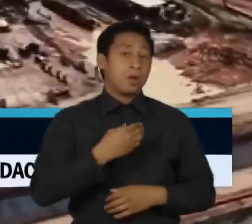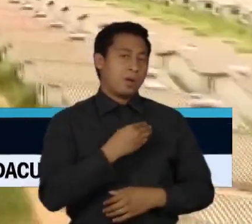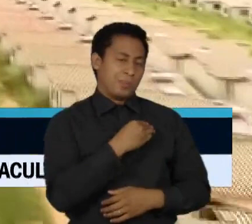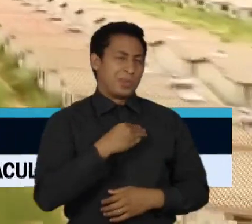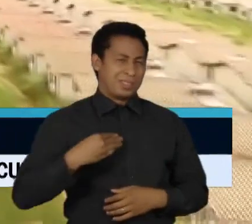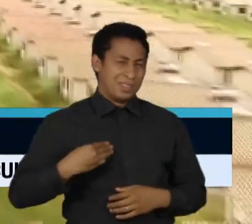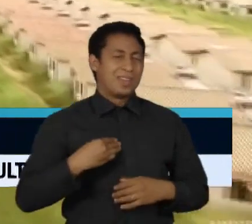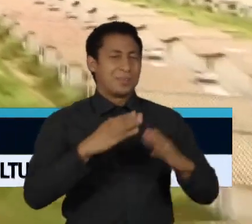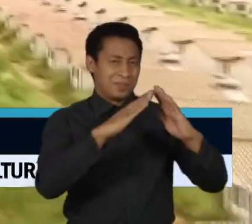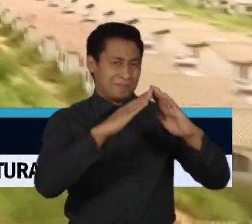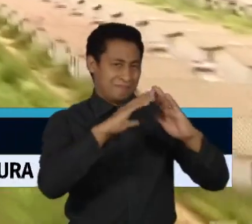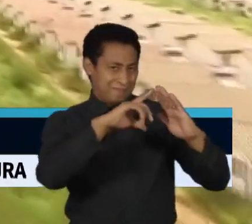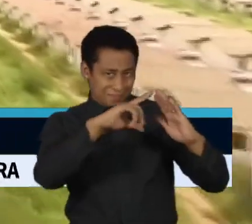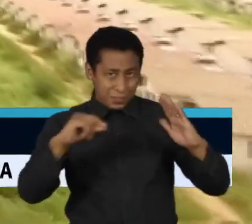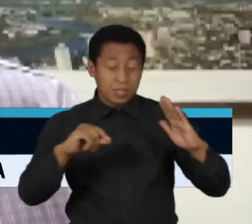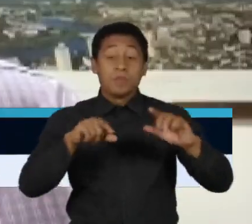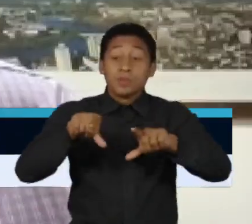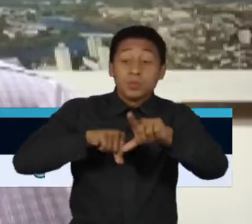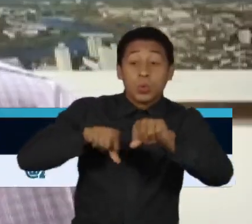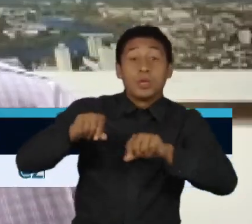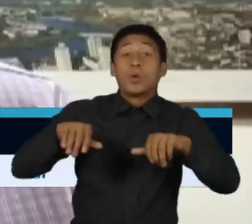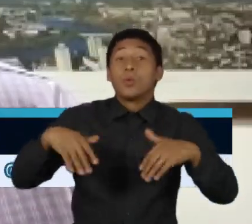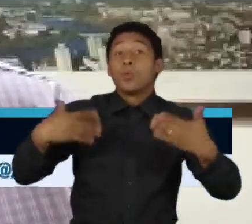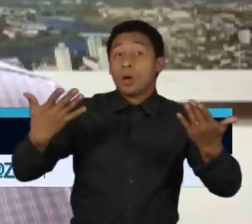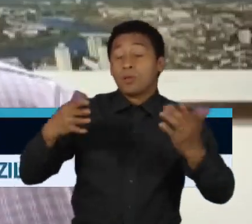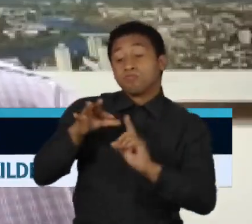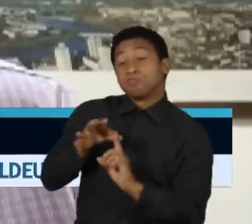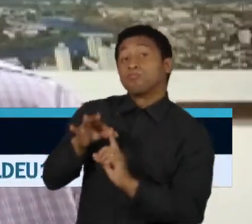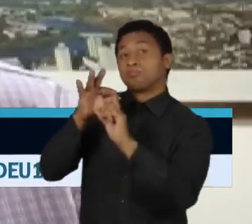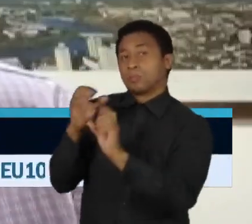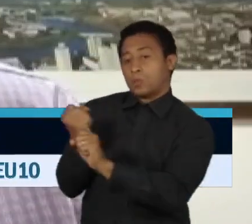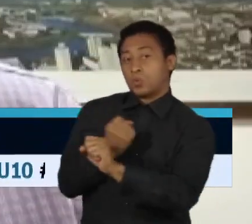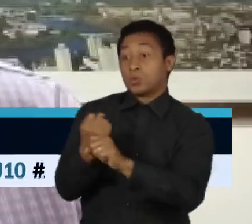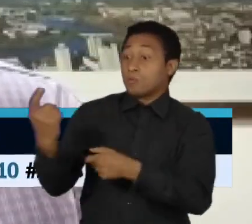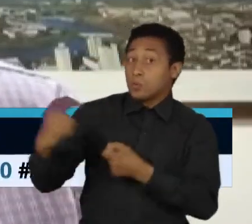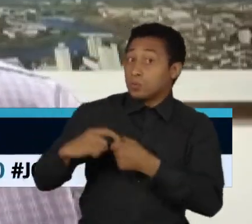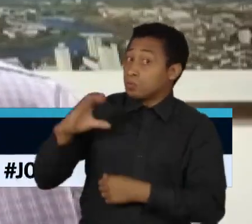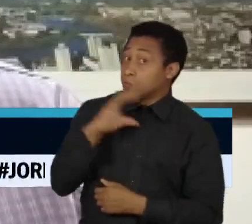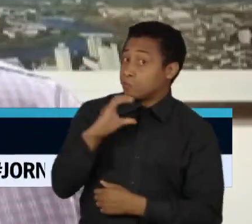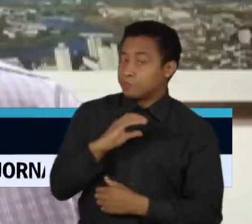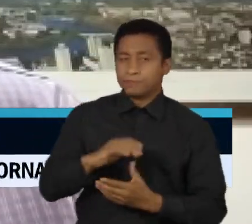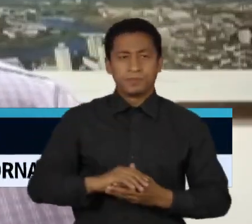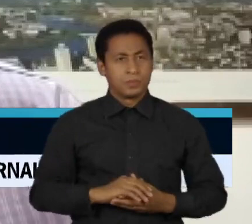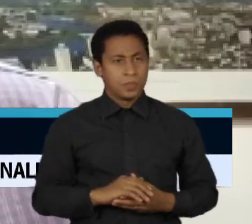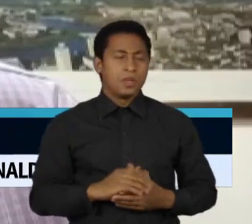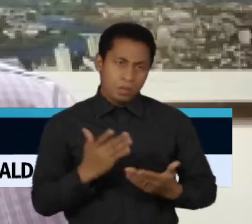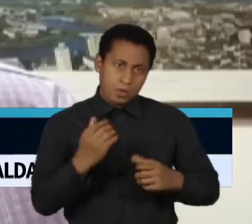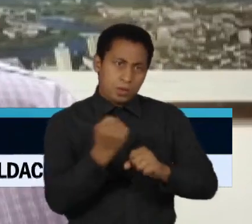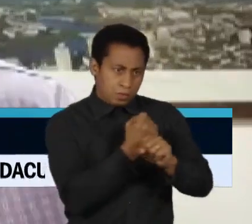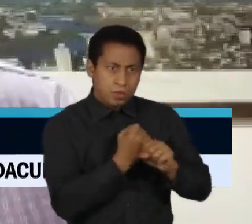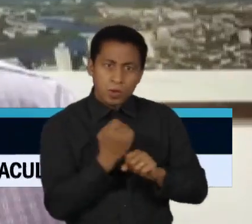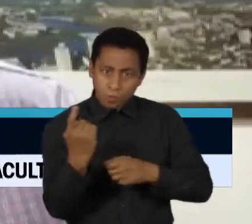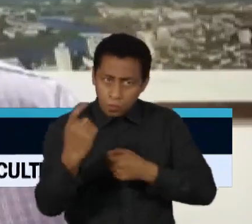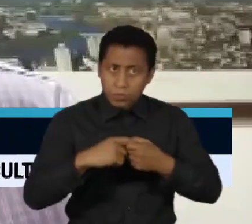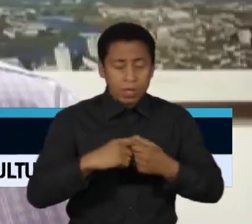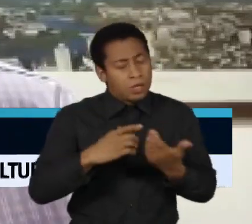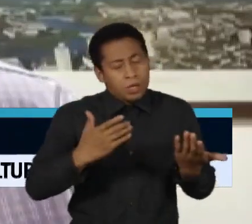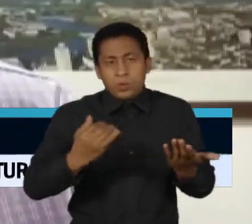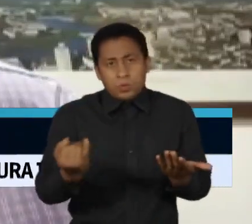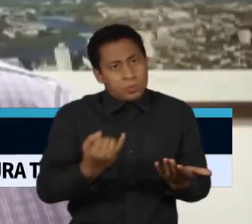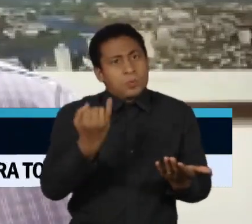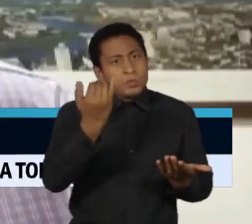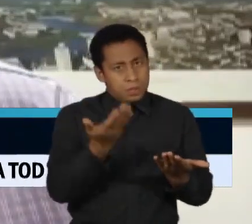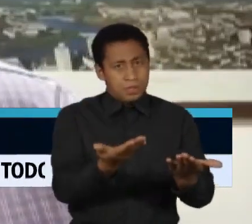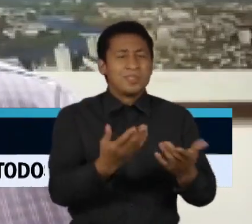construções terão prioridade. O ganho é urgente, imediato, porque não só elimina esse custo inútil de